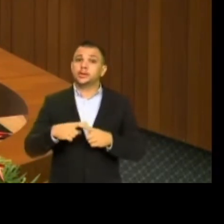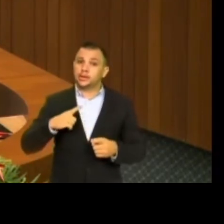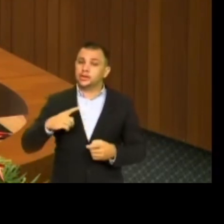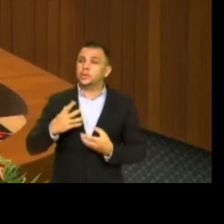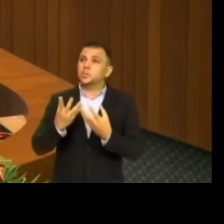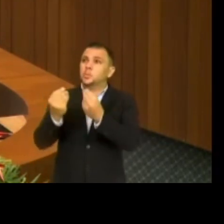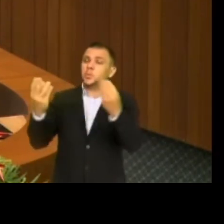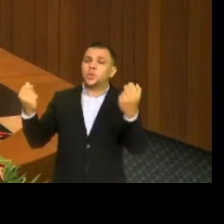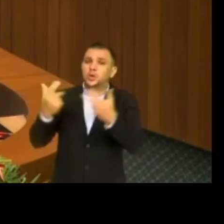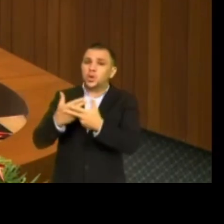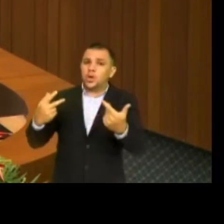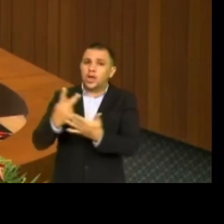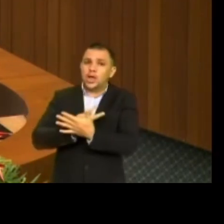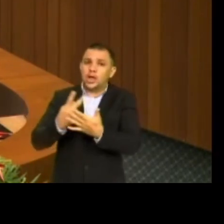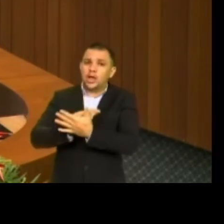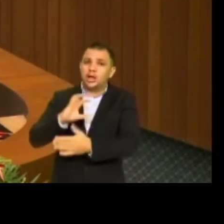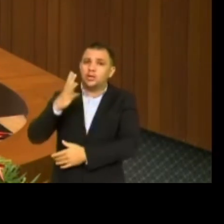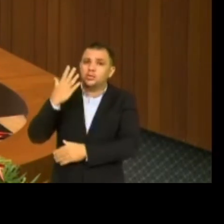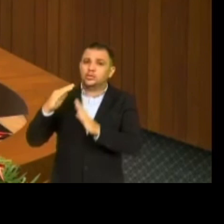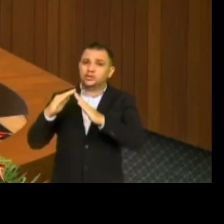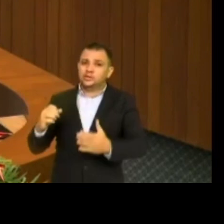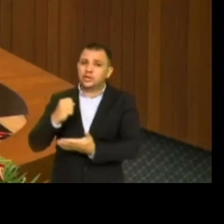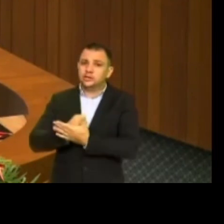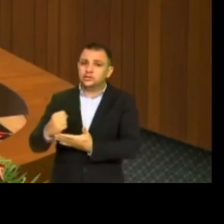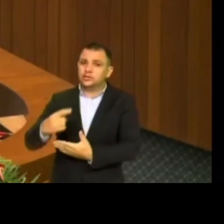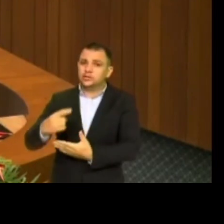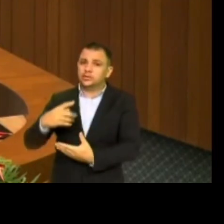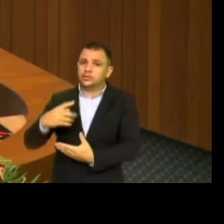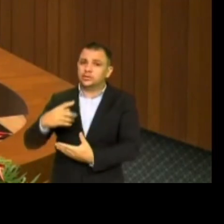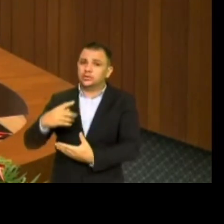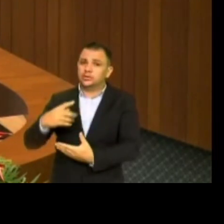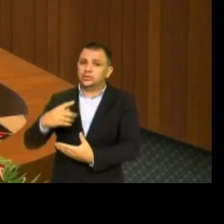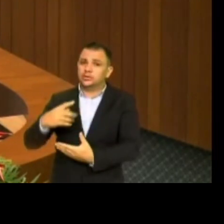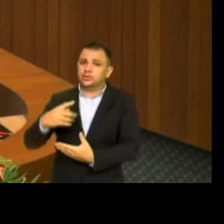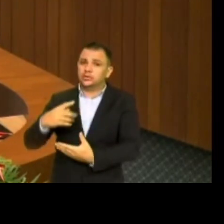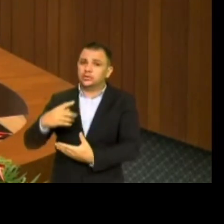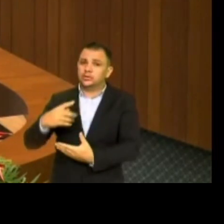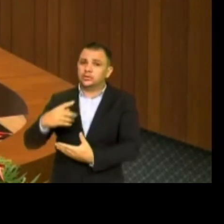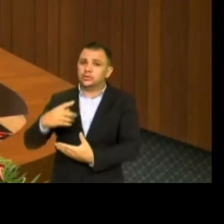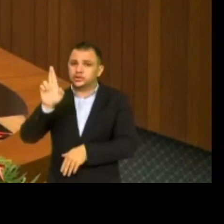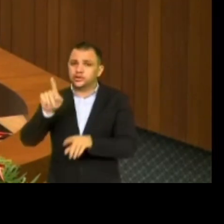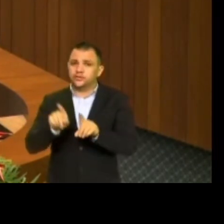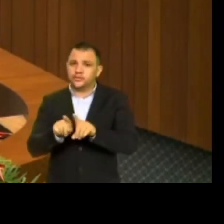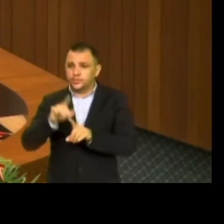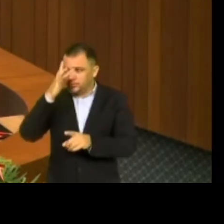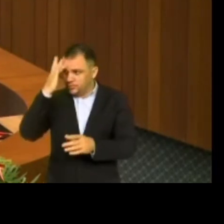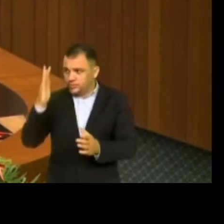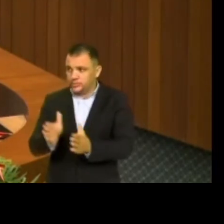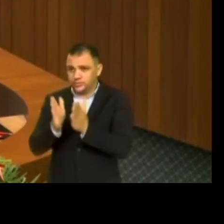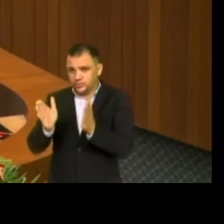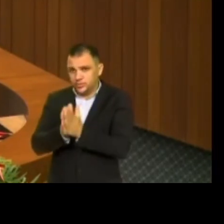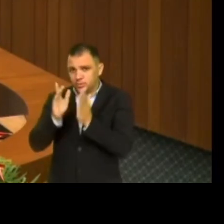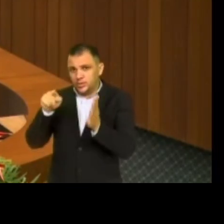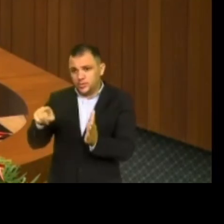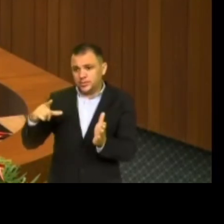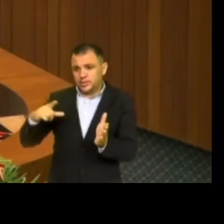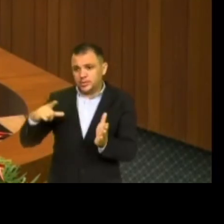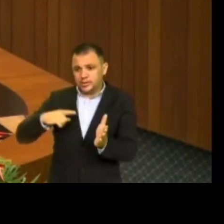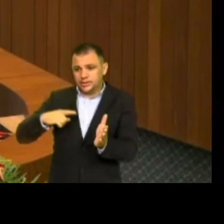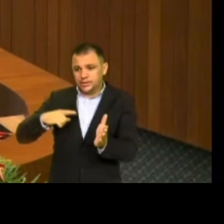Maranhão, muita gente sendo explorada, empresariado, pessoas pobres, sendo exploradas por cartório aqui no Estado.